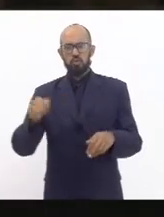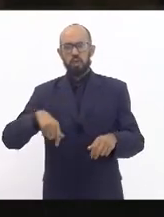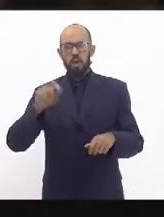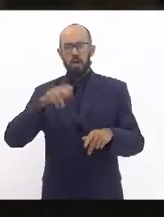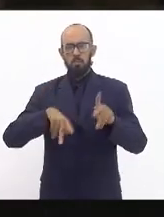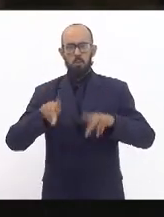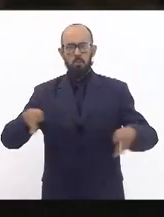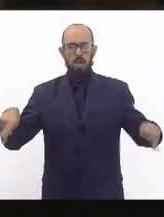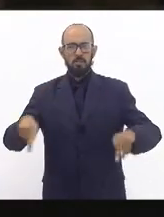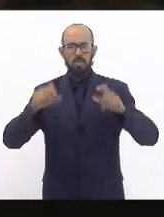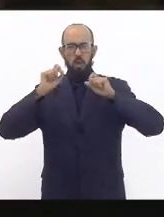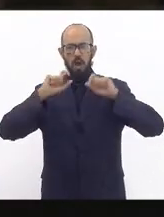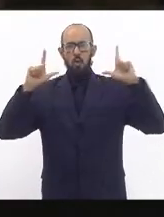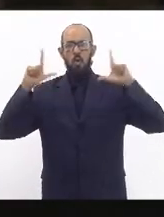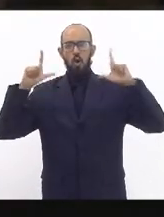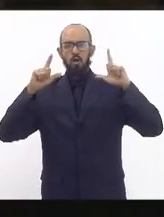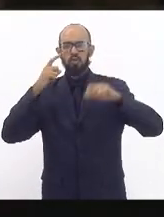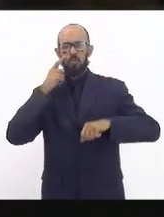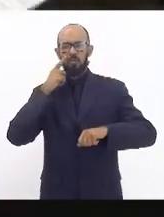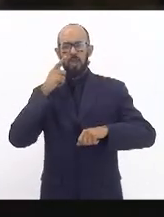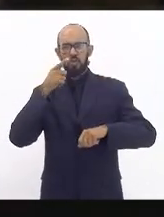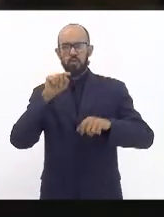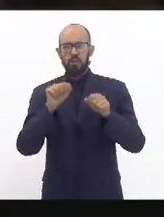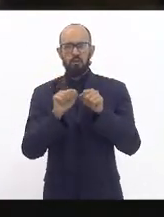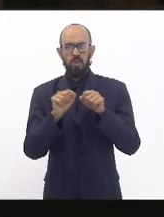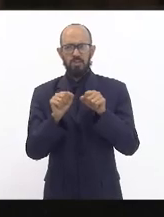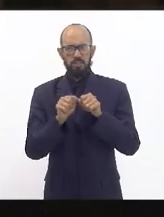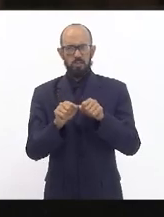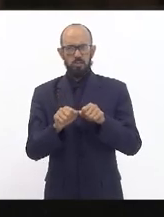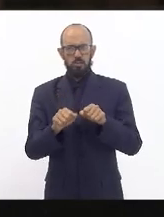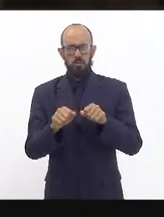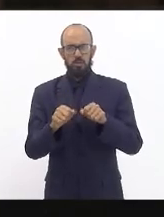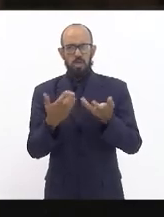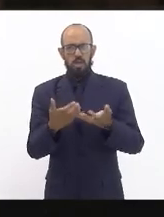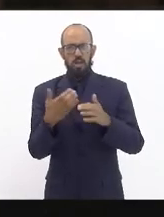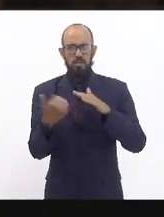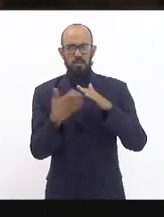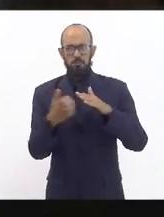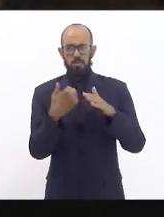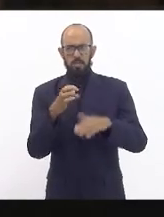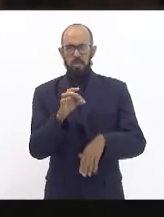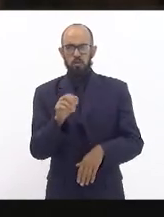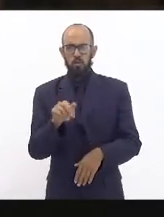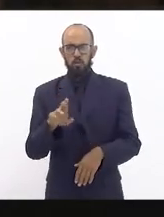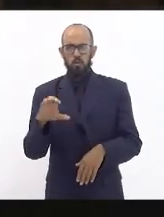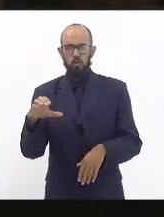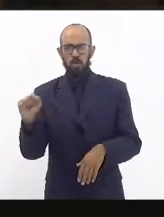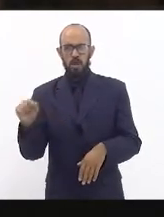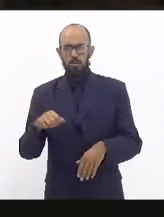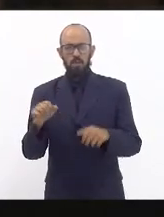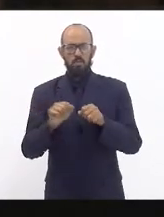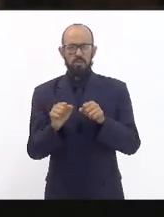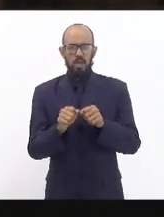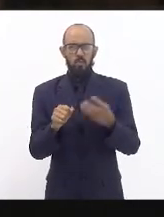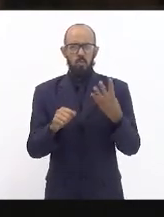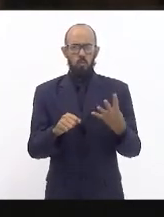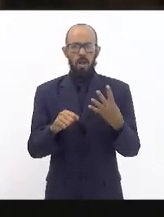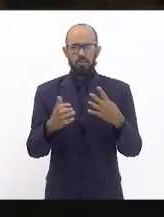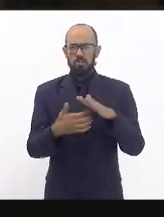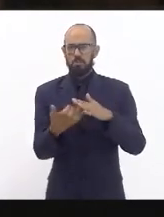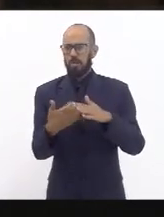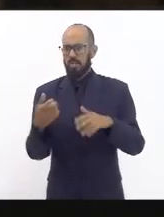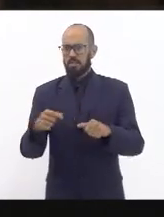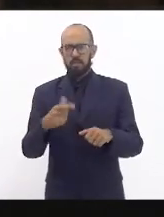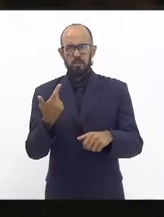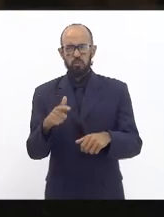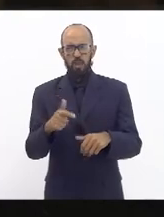população da minha região da Zona Oeste de querer levar para lá essa empresa turca para botar quatro termelétricas lá que não vai trazer desenvolvimento